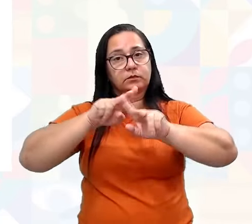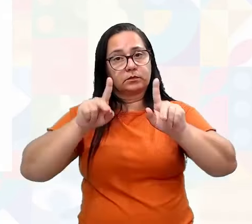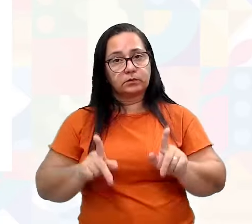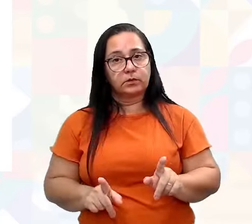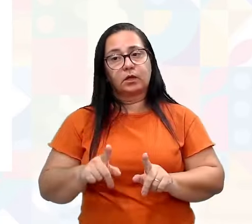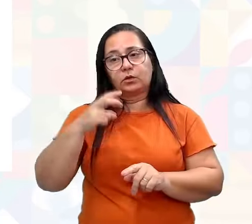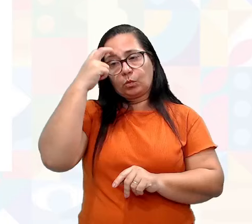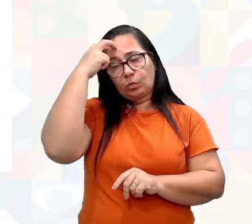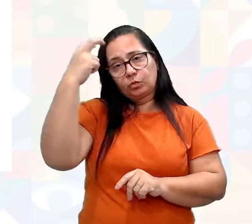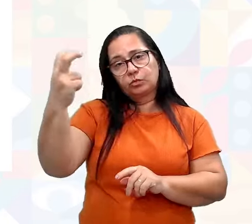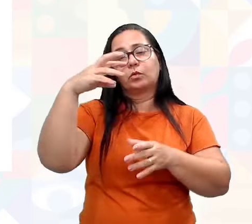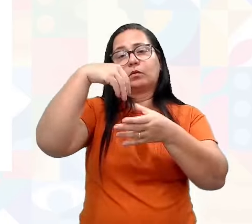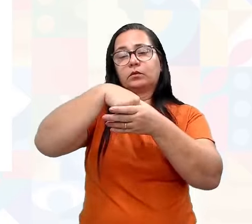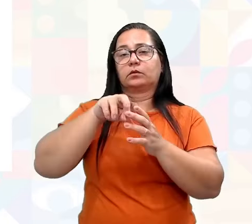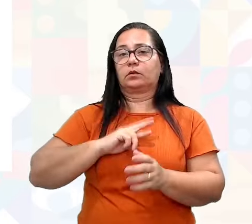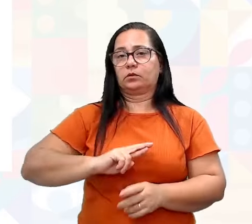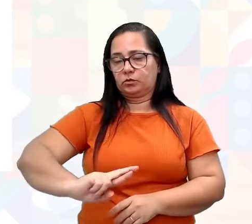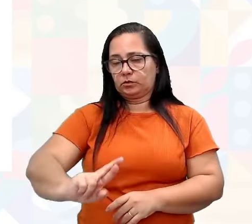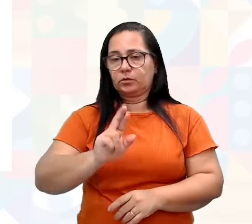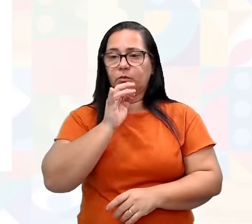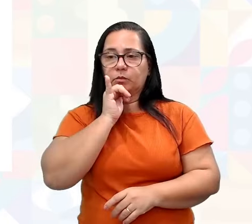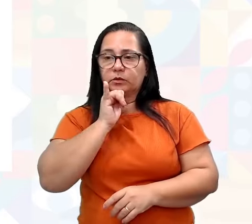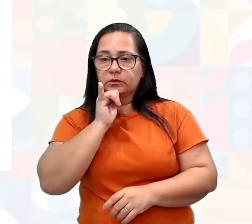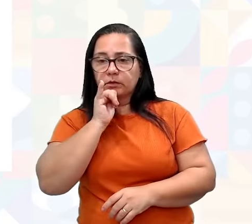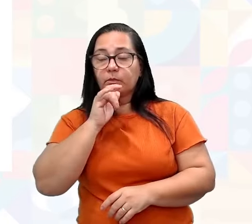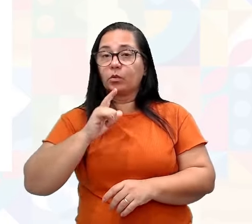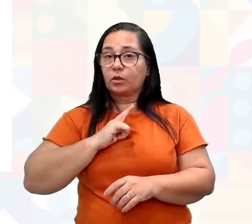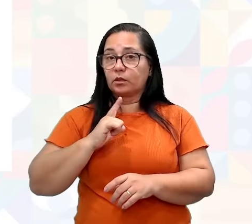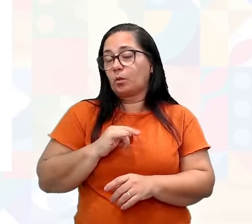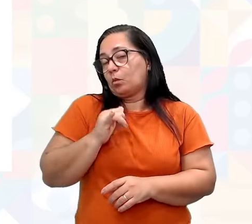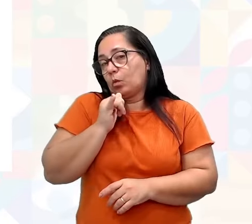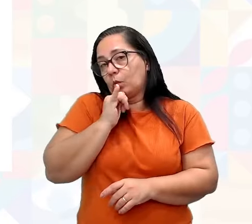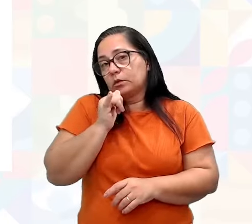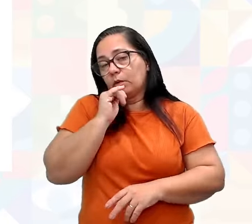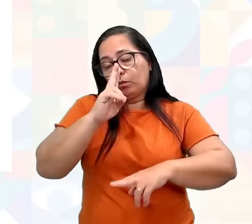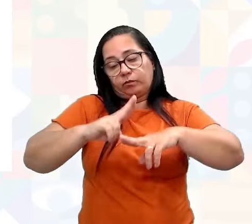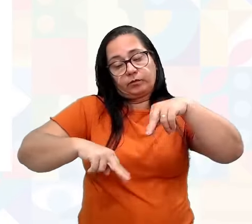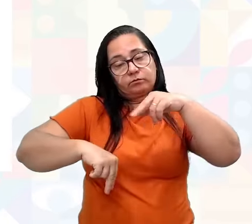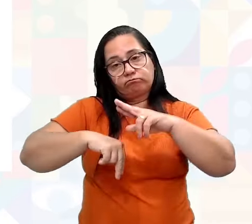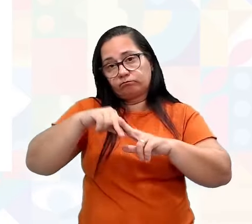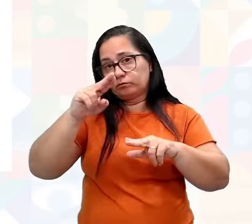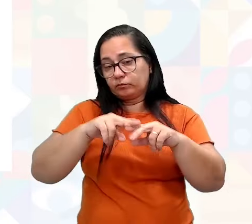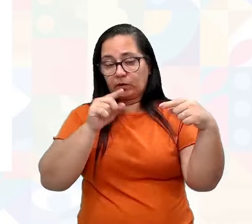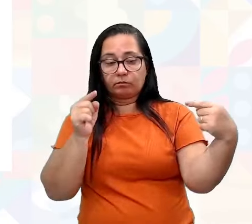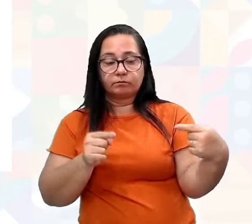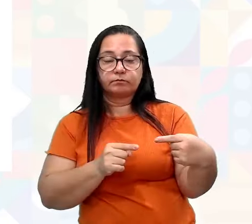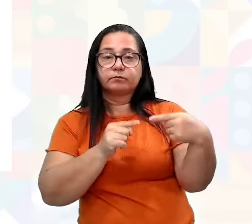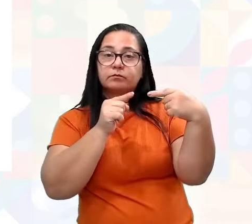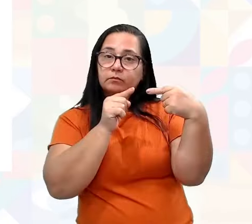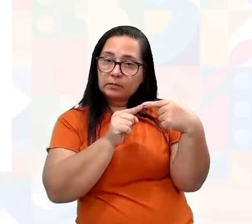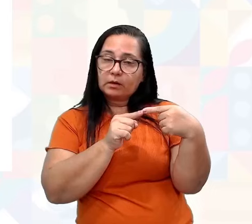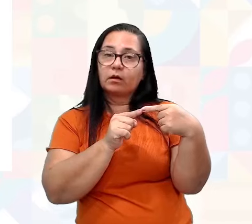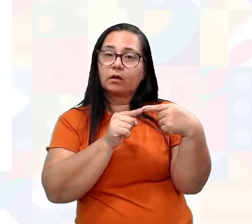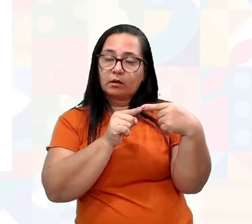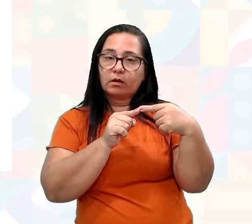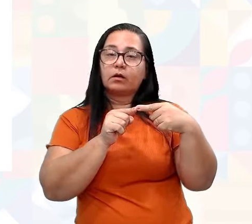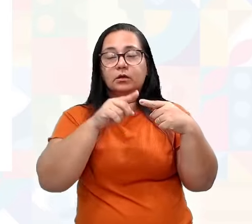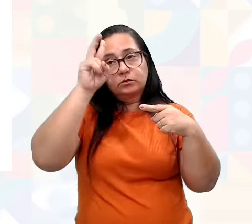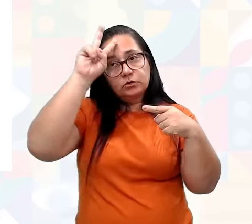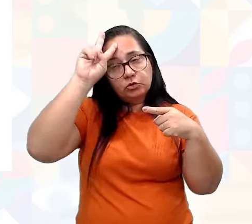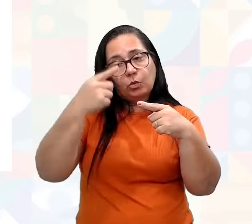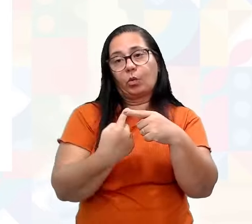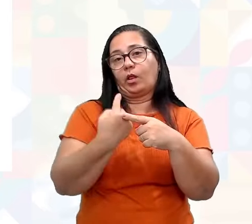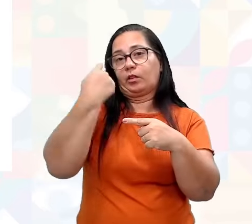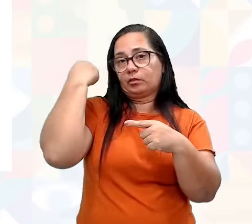dentro da religiosidade também. Um exemplo disso, nós temos a Faixa Junina, que ela é ligada à parte religiosa, no tempo da história, lá